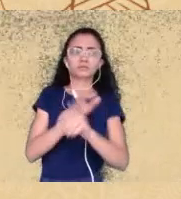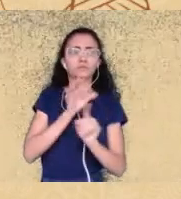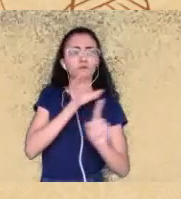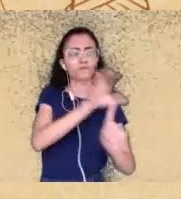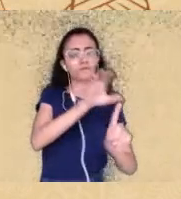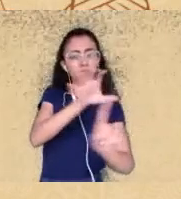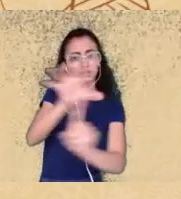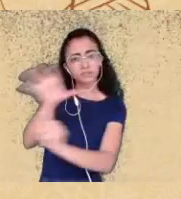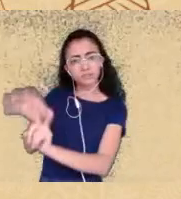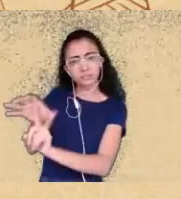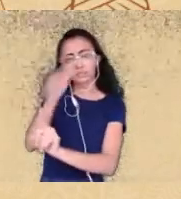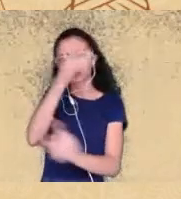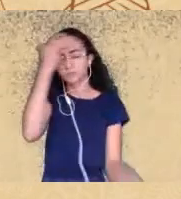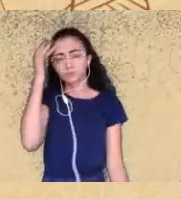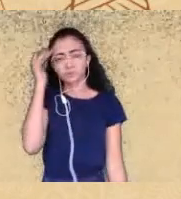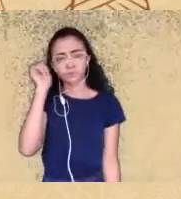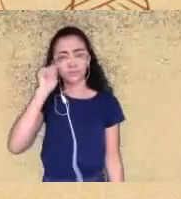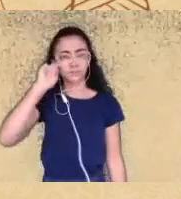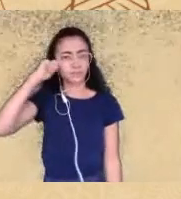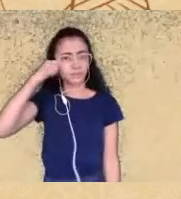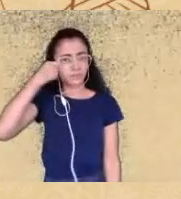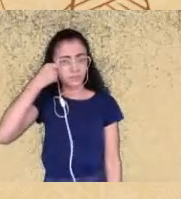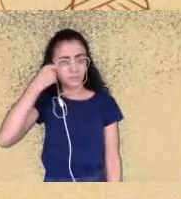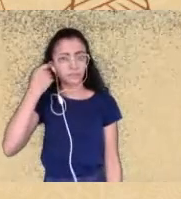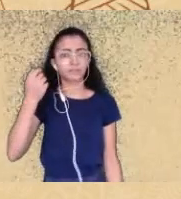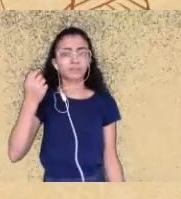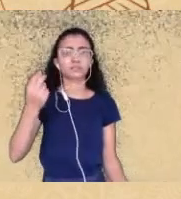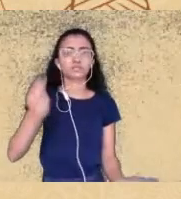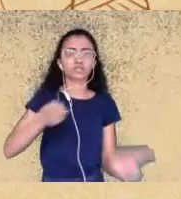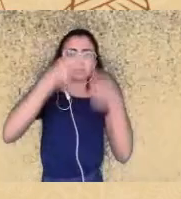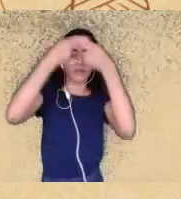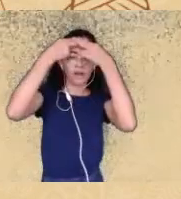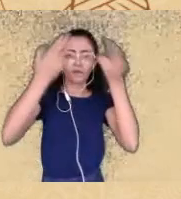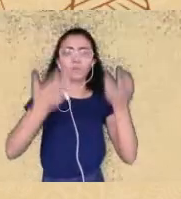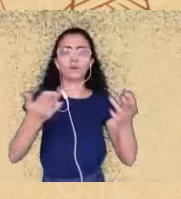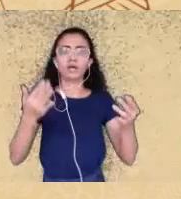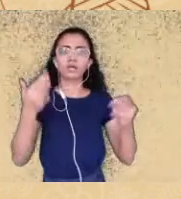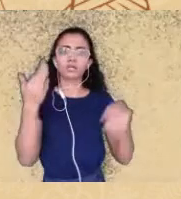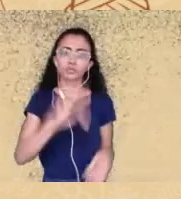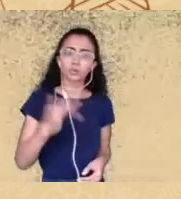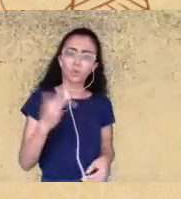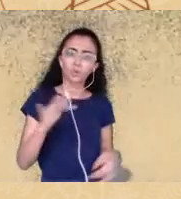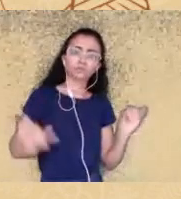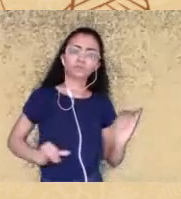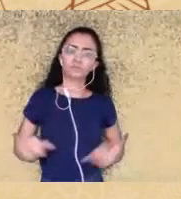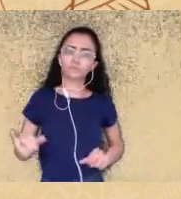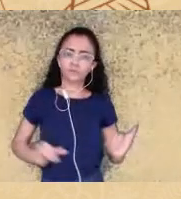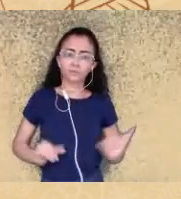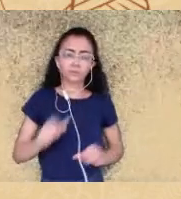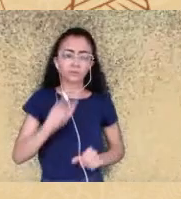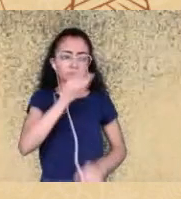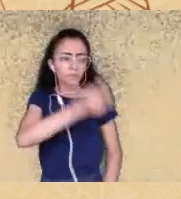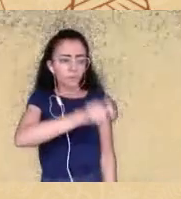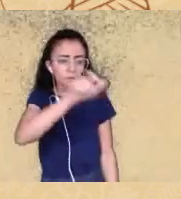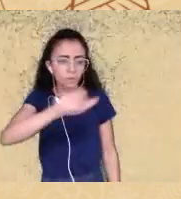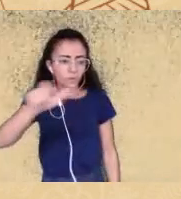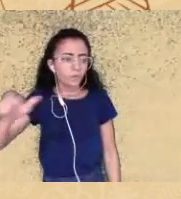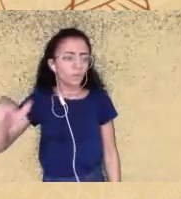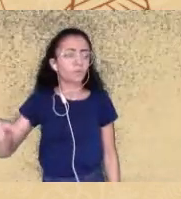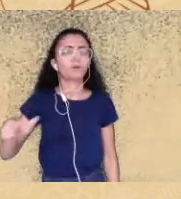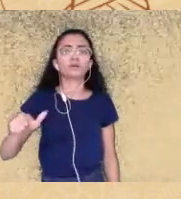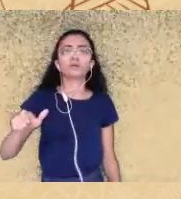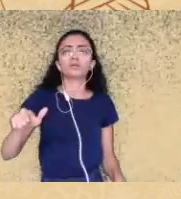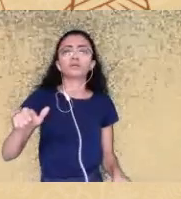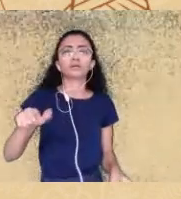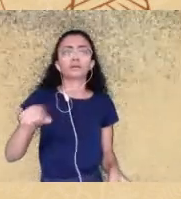no sentido de produzir dor produzir trauma do quanto ele na singularidade produz benefícios para as pessoas brancas as